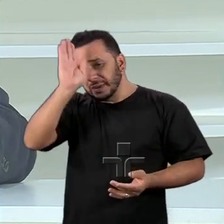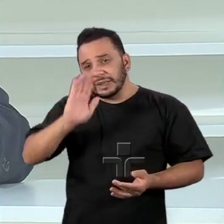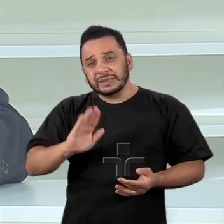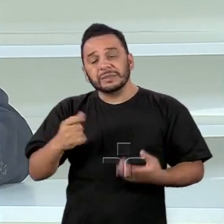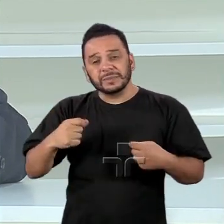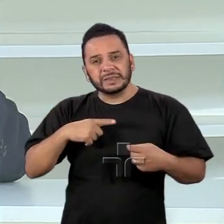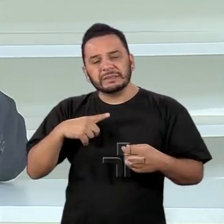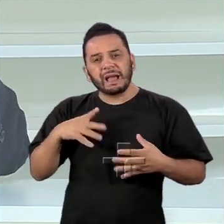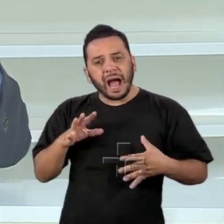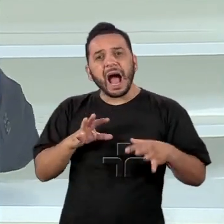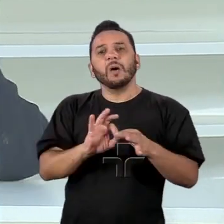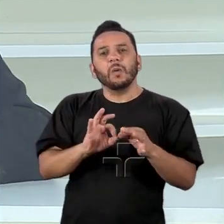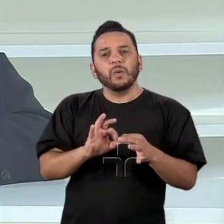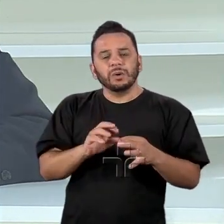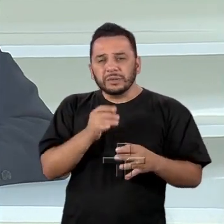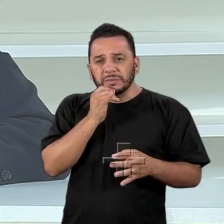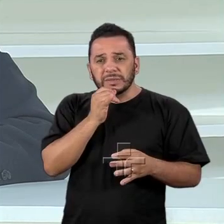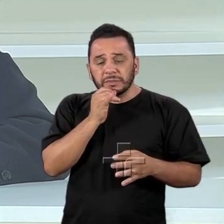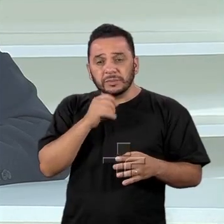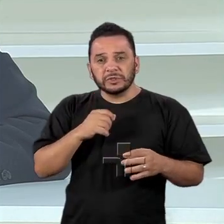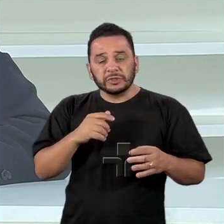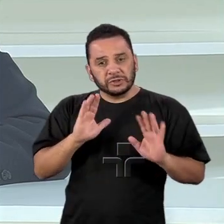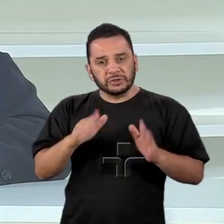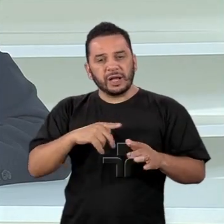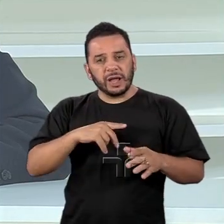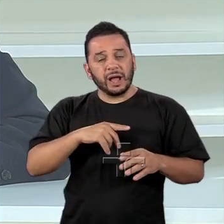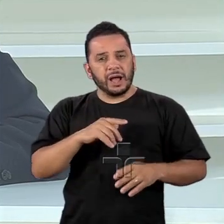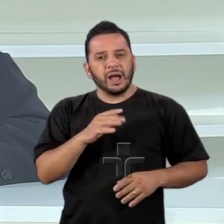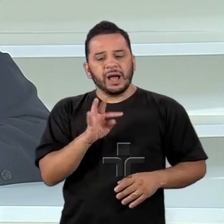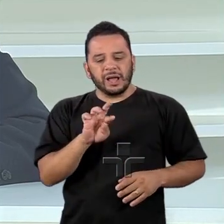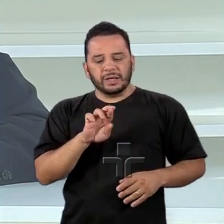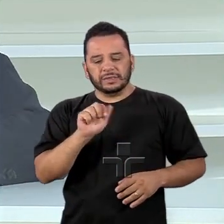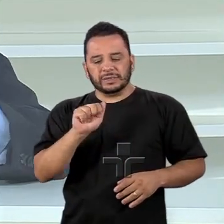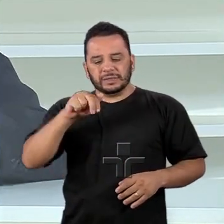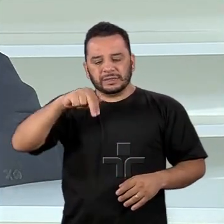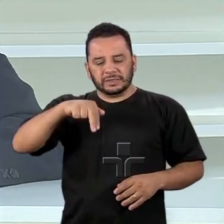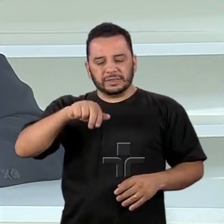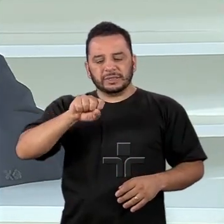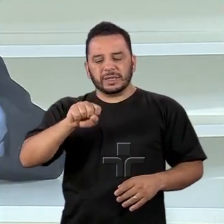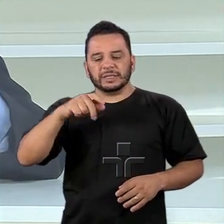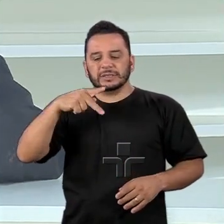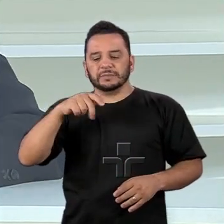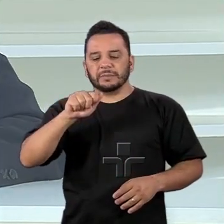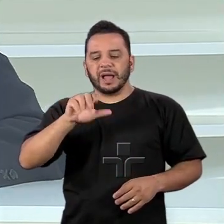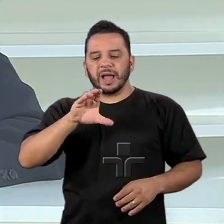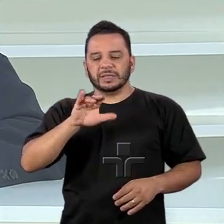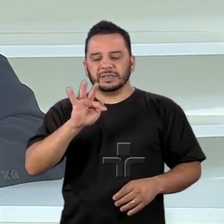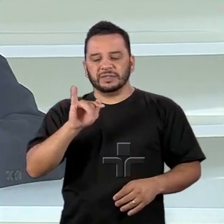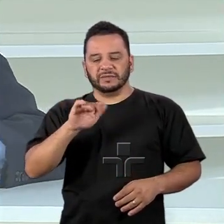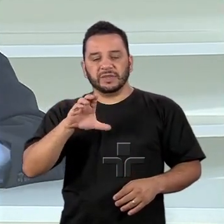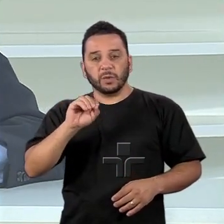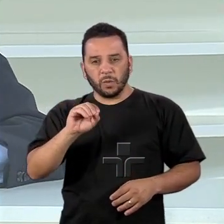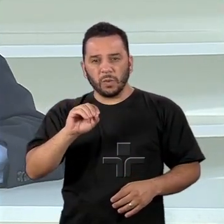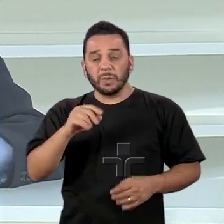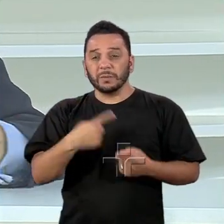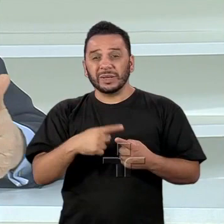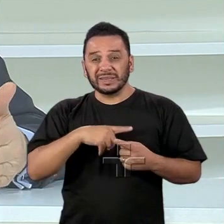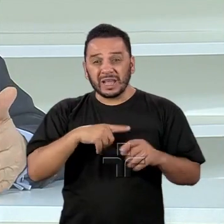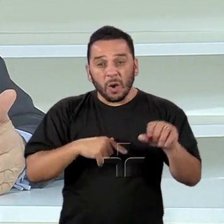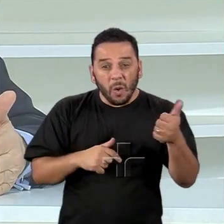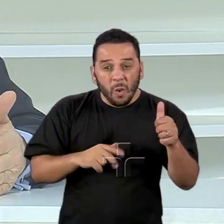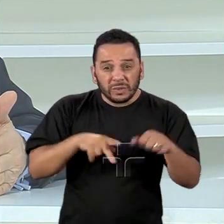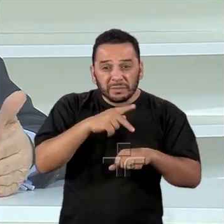juntar ao Trans-Pacific Partnership, a parceria do Pacífico. Porque lá são 11 países, tem o Japão,